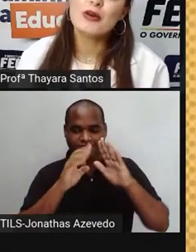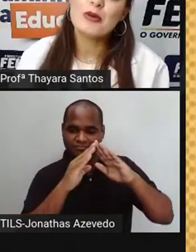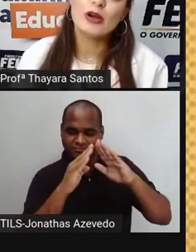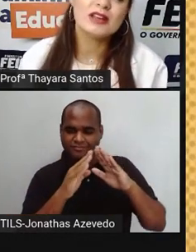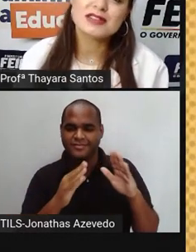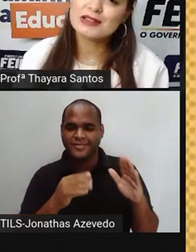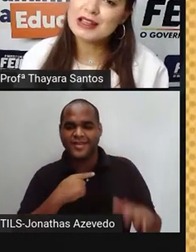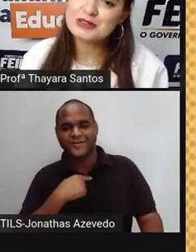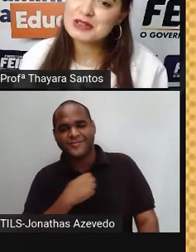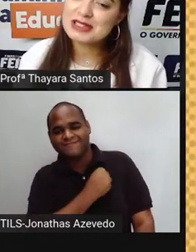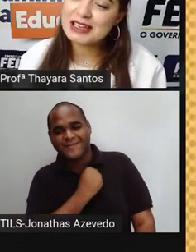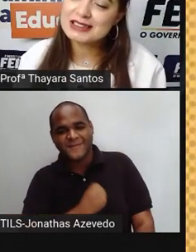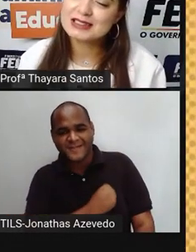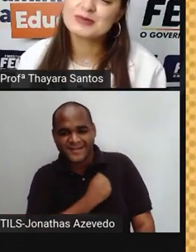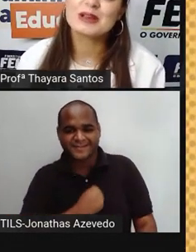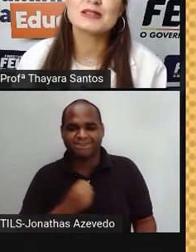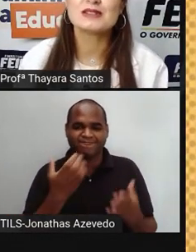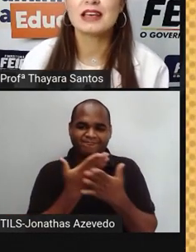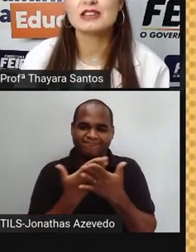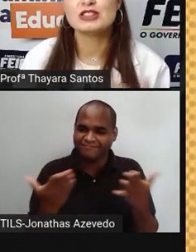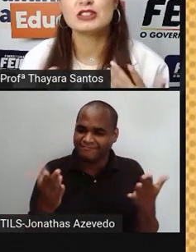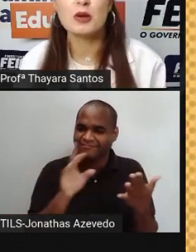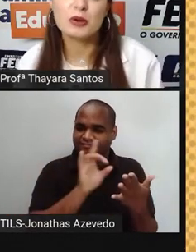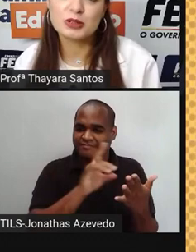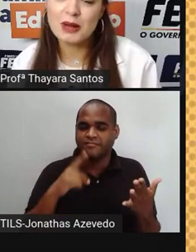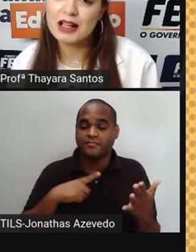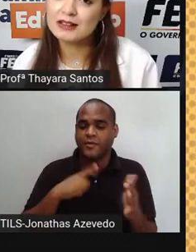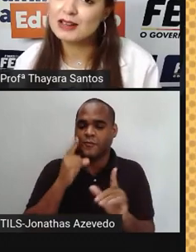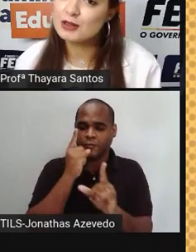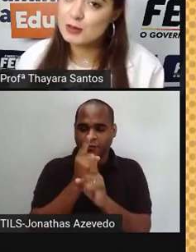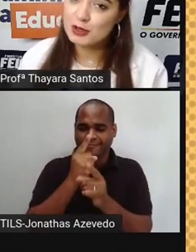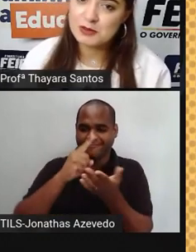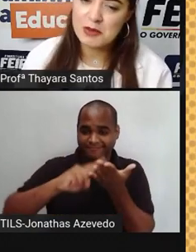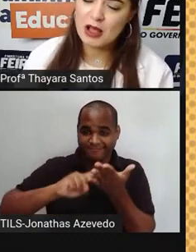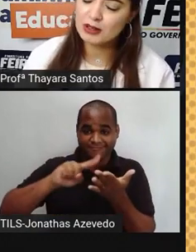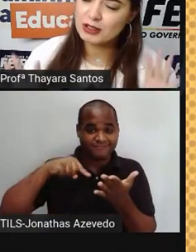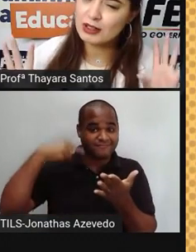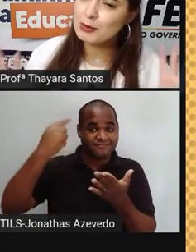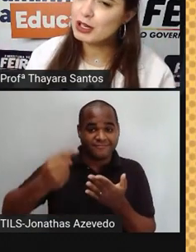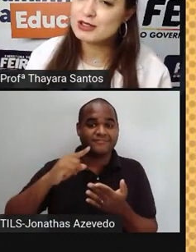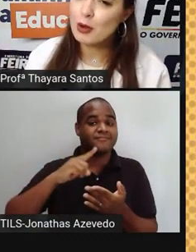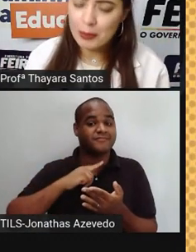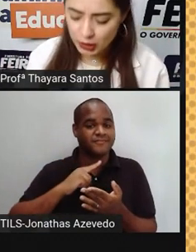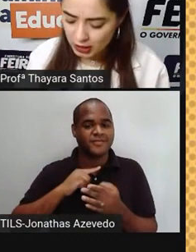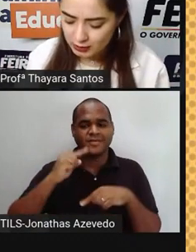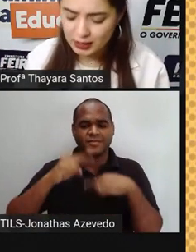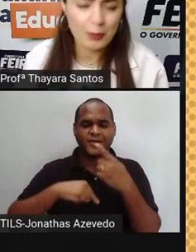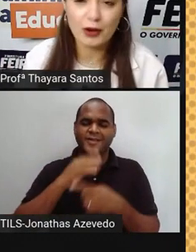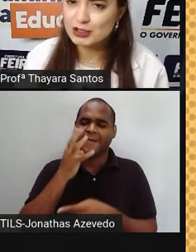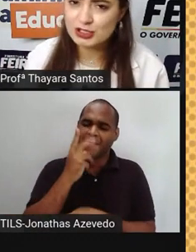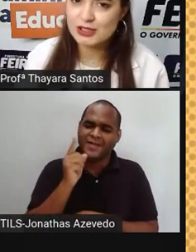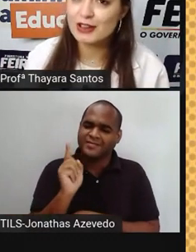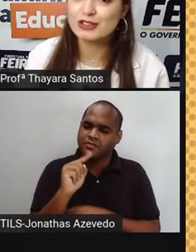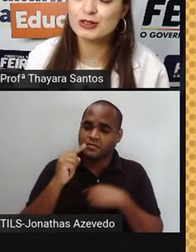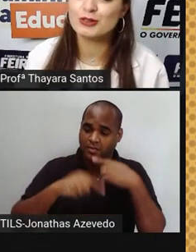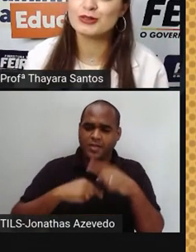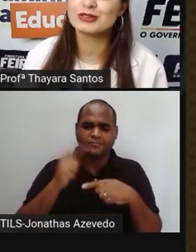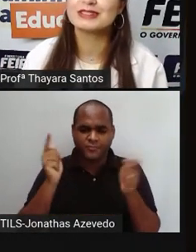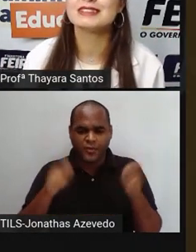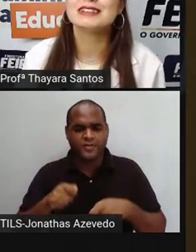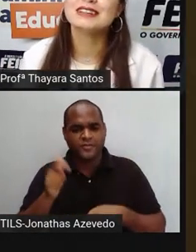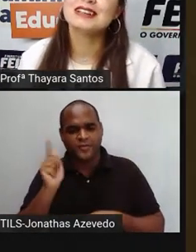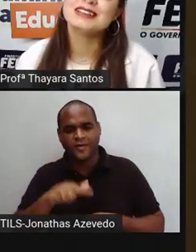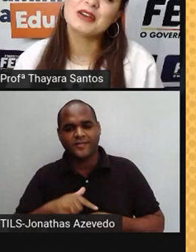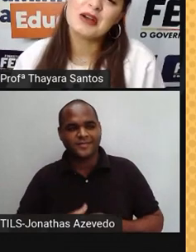Eu vou morrer de saudade de vocês, mas eu sei que a gente tem encontro marcado na nossa próxima aula. Então vai demorar só um pouquinho. Daqui a pouco a gente se vê de novo.